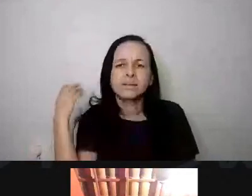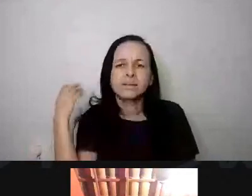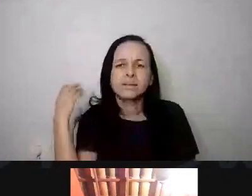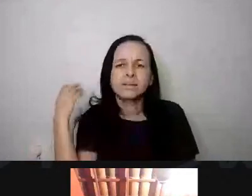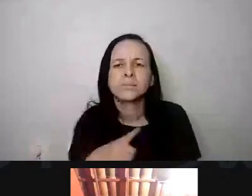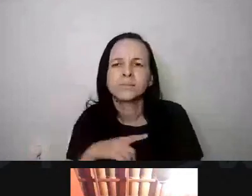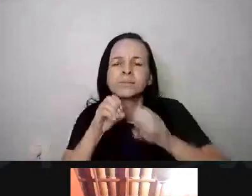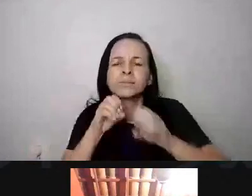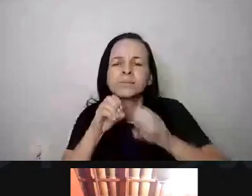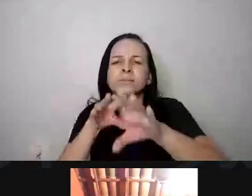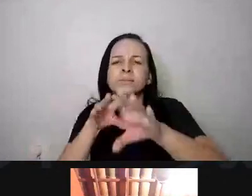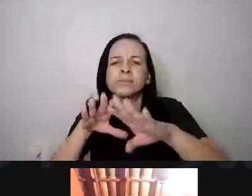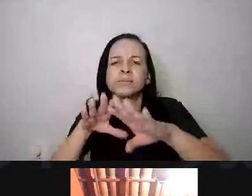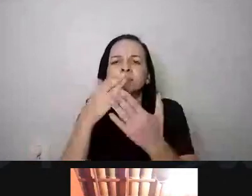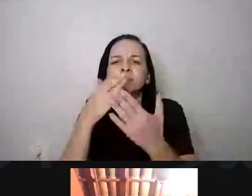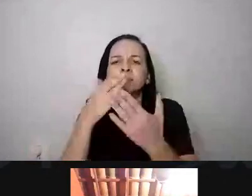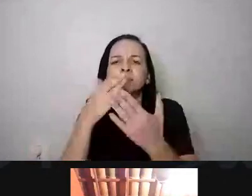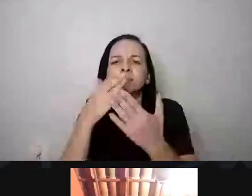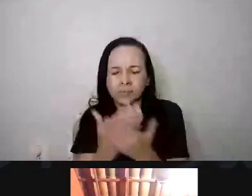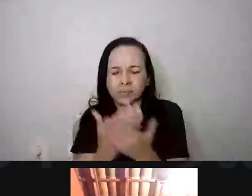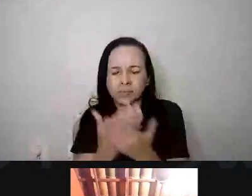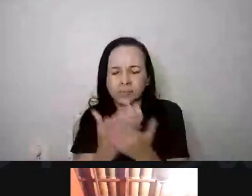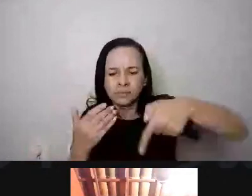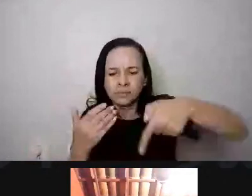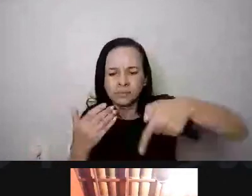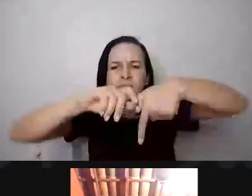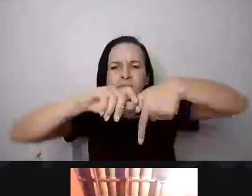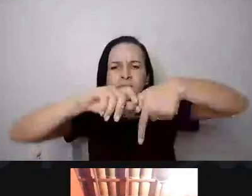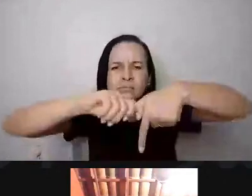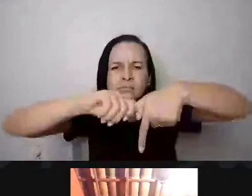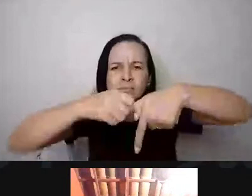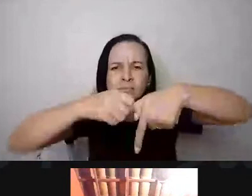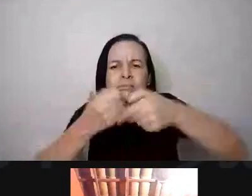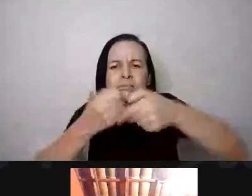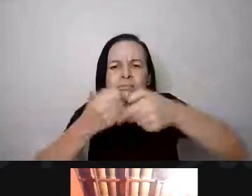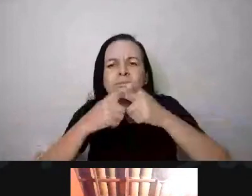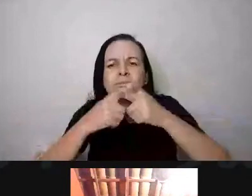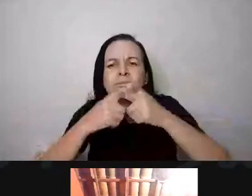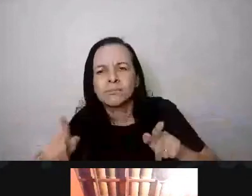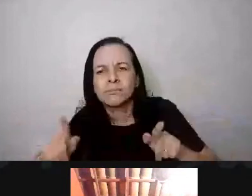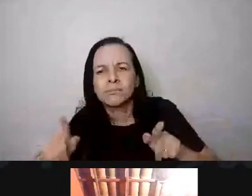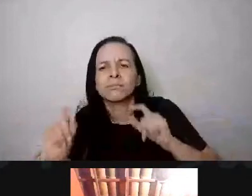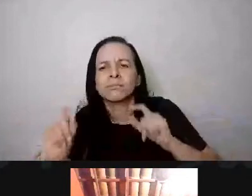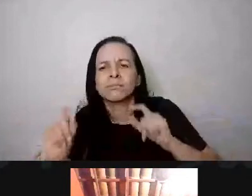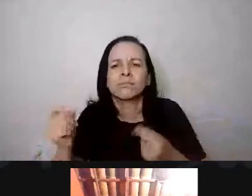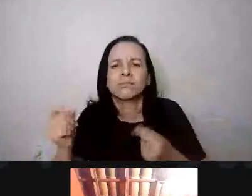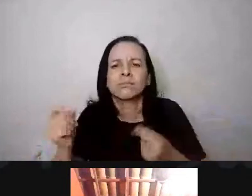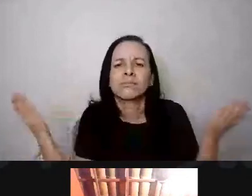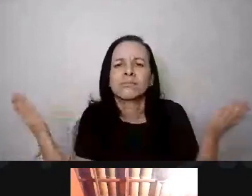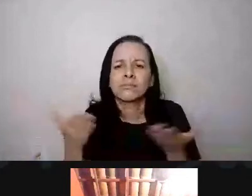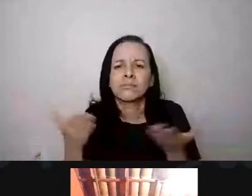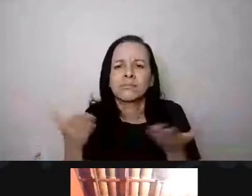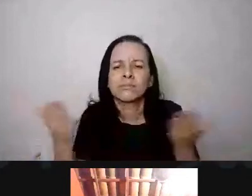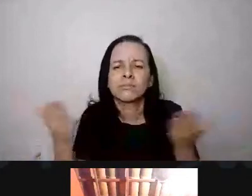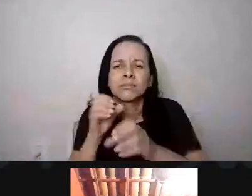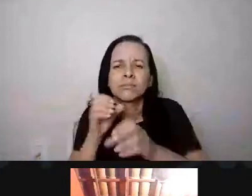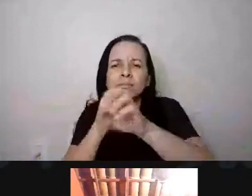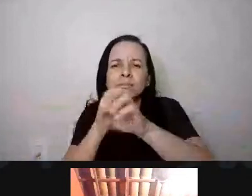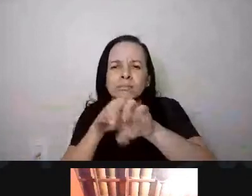não está falando aí de apenas uma, a está falando de um povo que construiu esse Estado aqui. Acho que Valéria voltou.